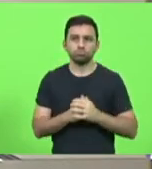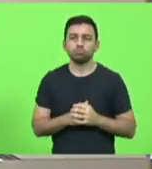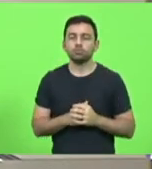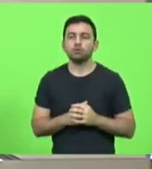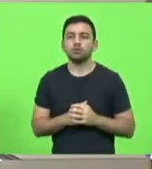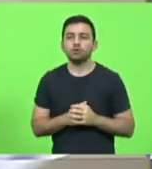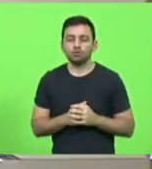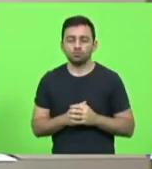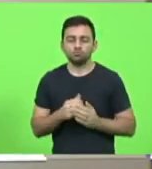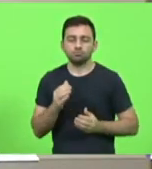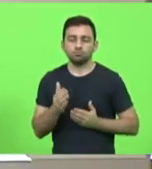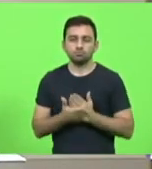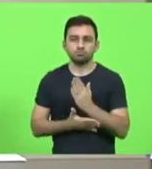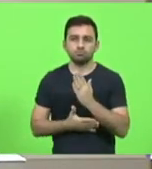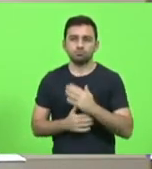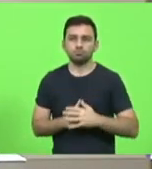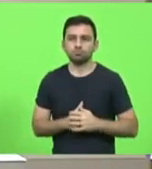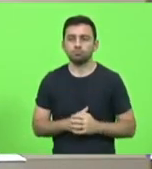votação, aprovado.